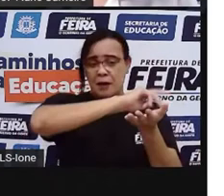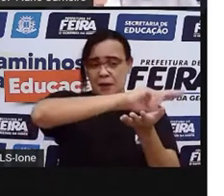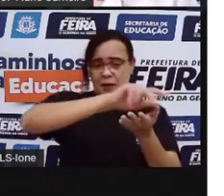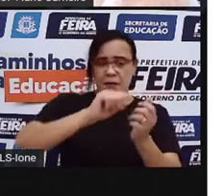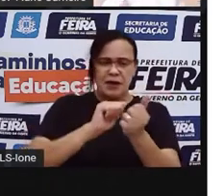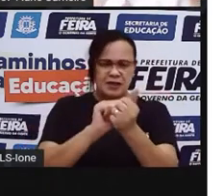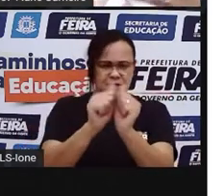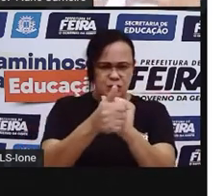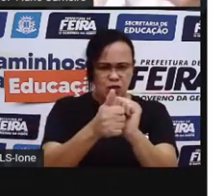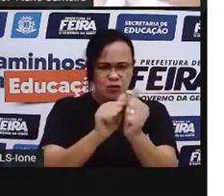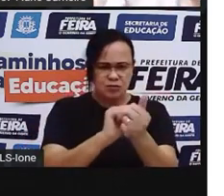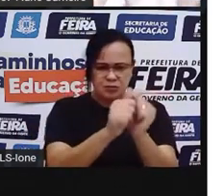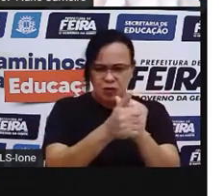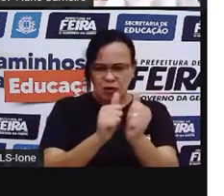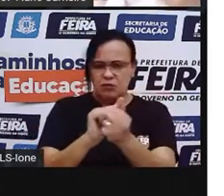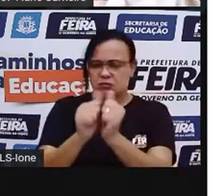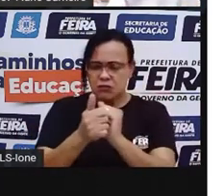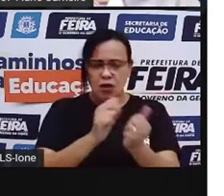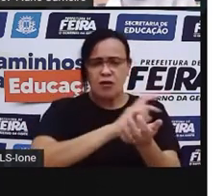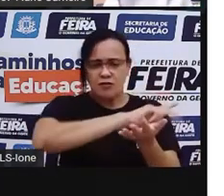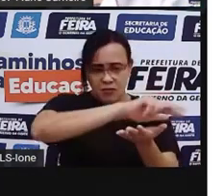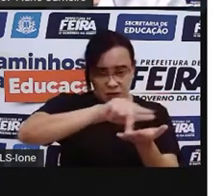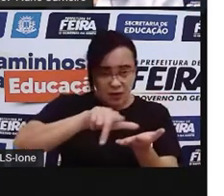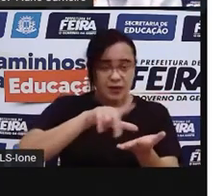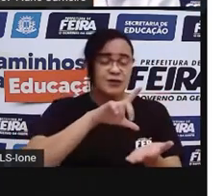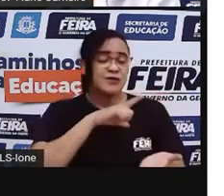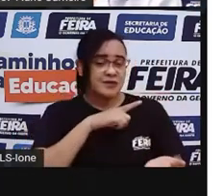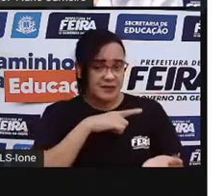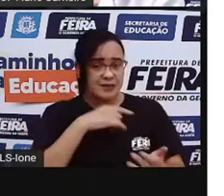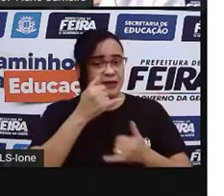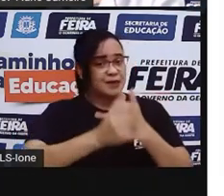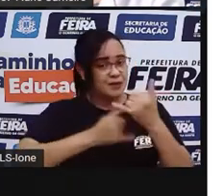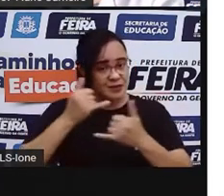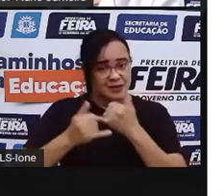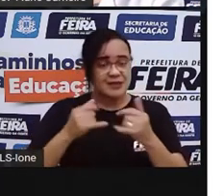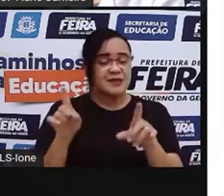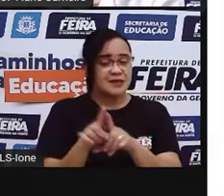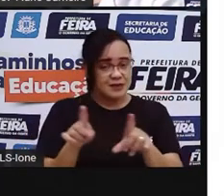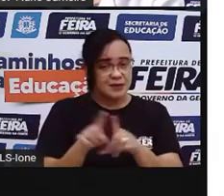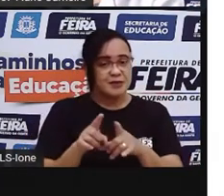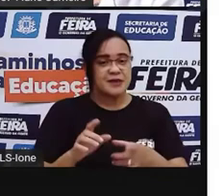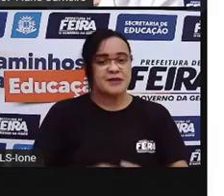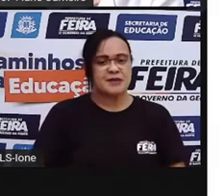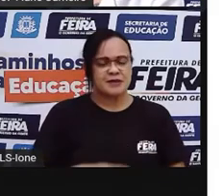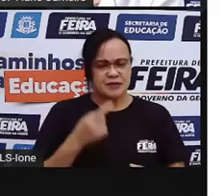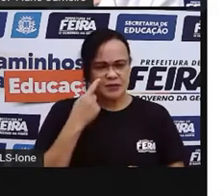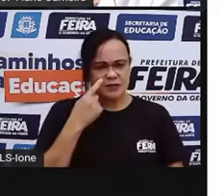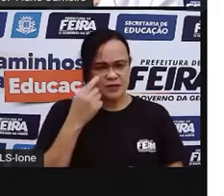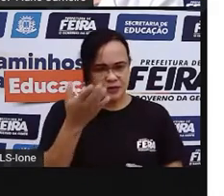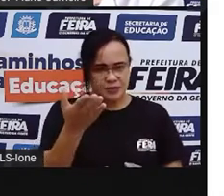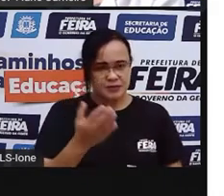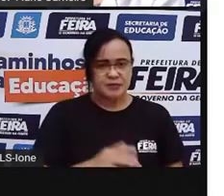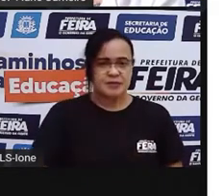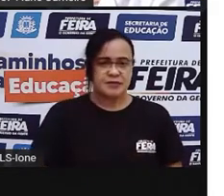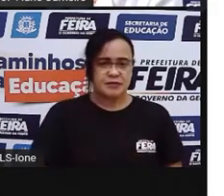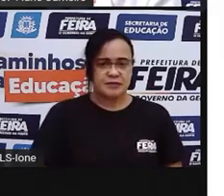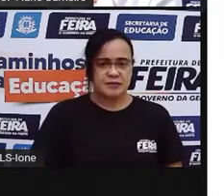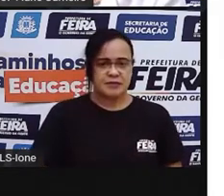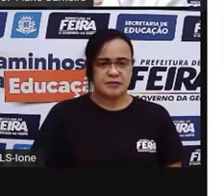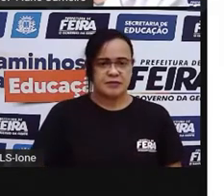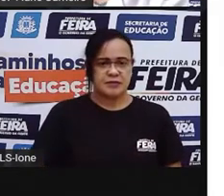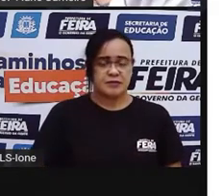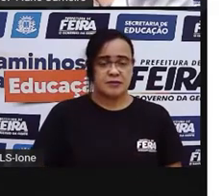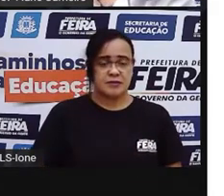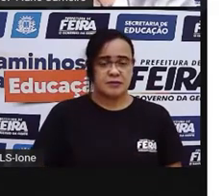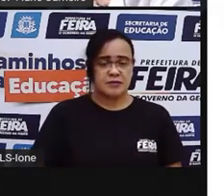esportes e fazer com elas diversas brincadeiras. Vamos ver? Ó, quais serão os jogos que